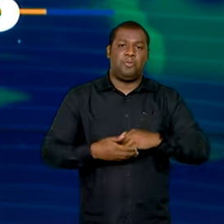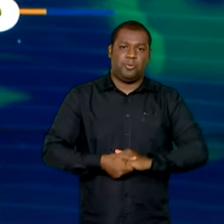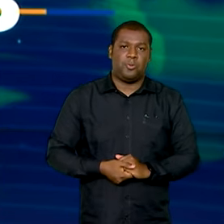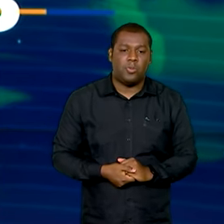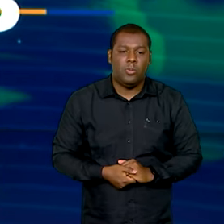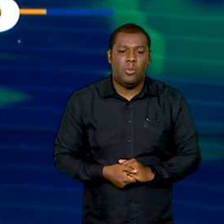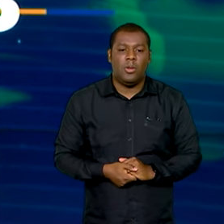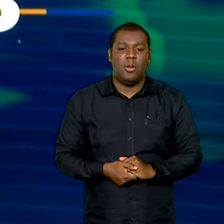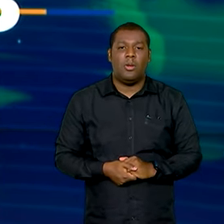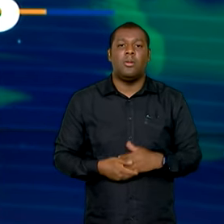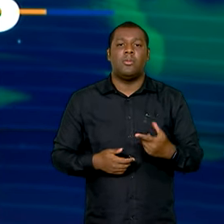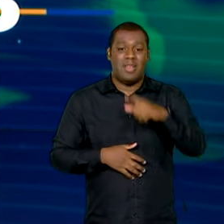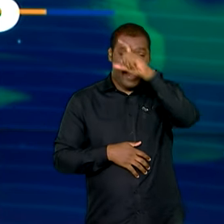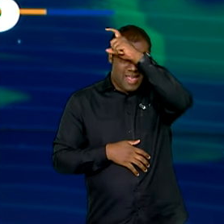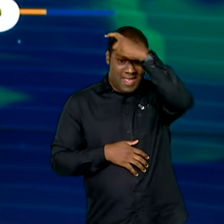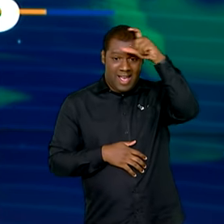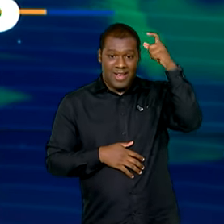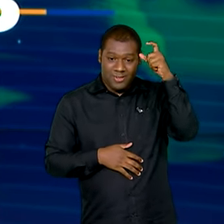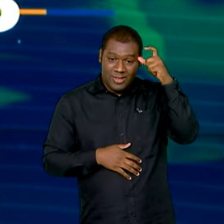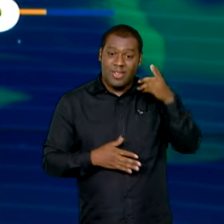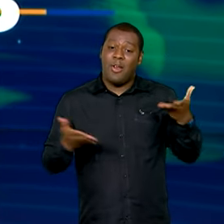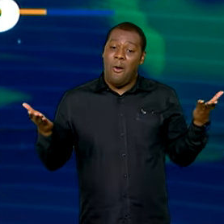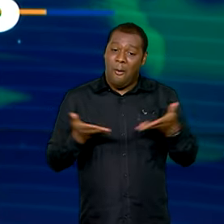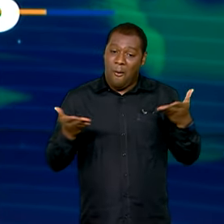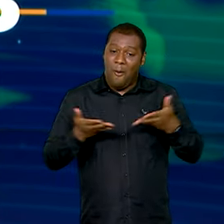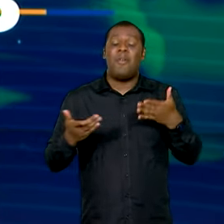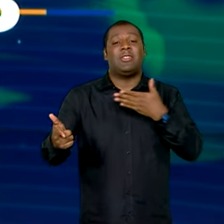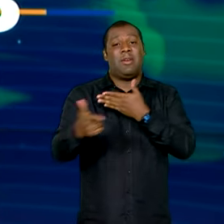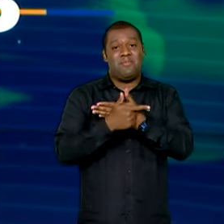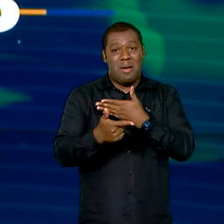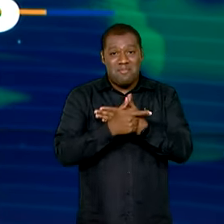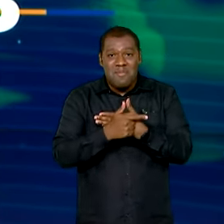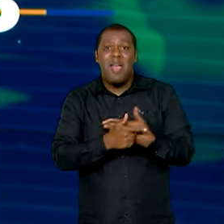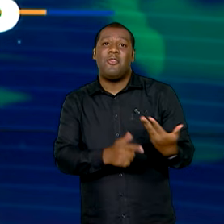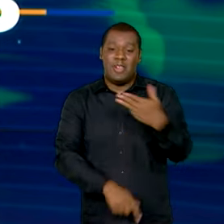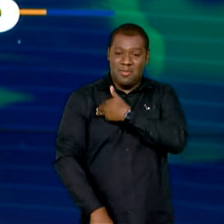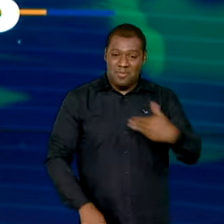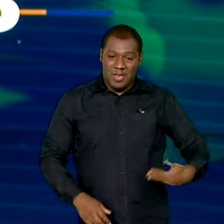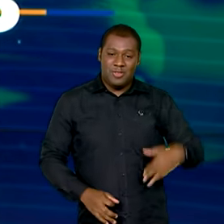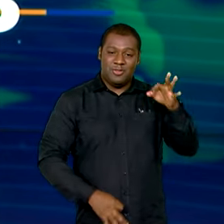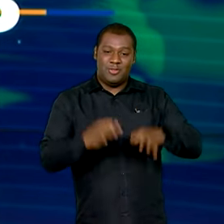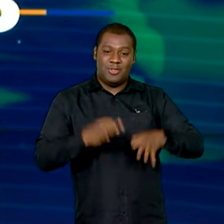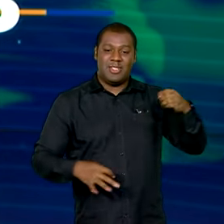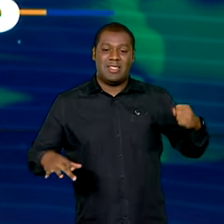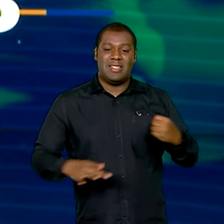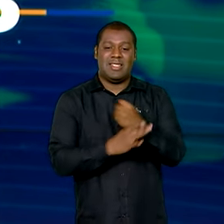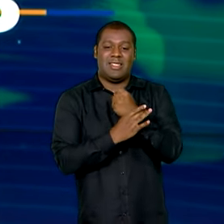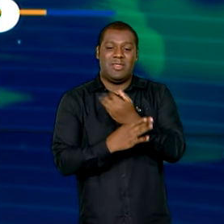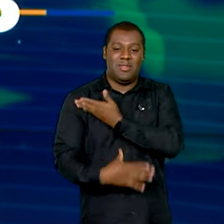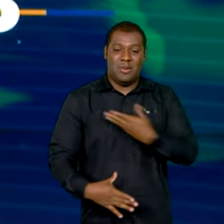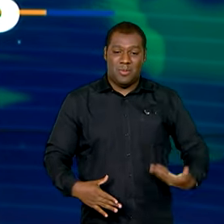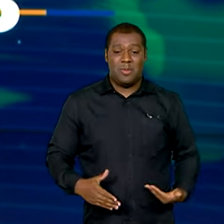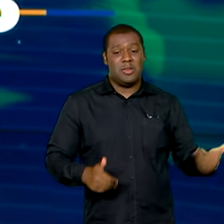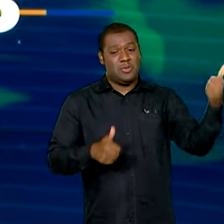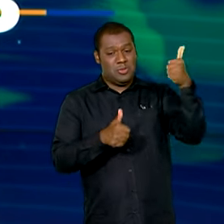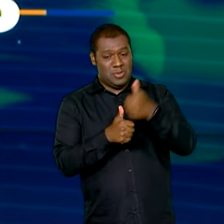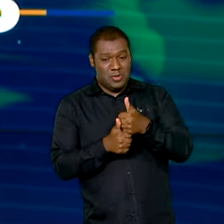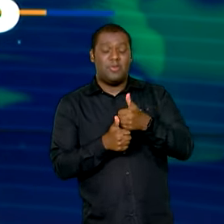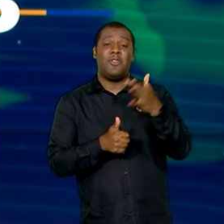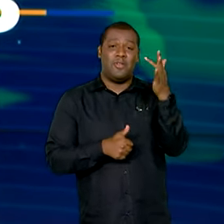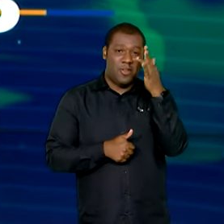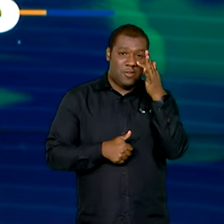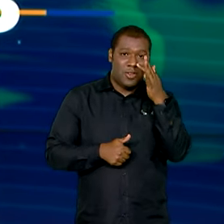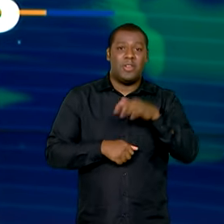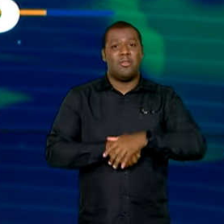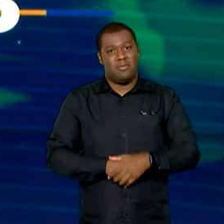Ricardo Lewandowski assumiu hoje o Ministério da Justiça e Segurança Pública no lugar de Flávio Dino, que tomará